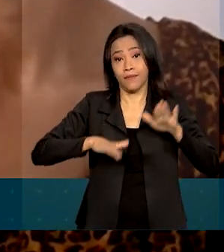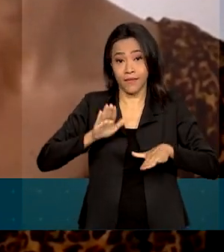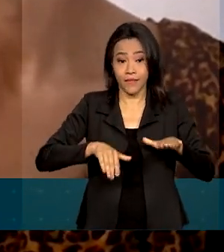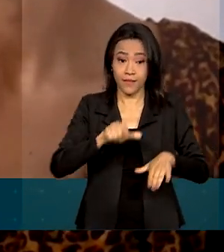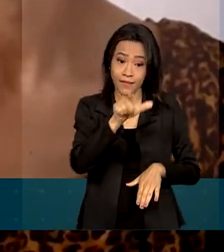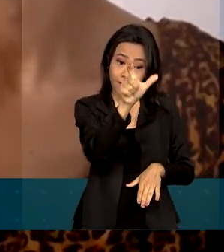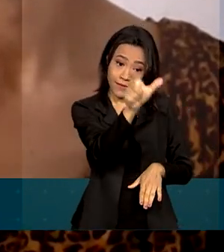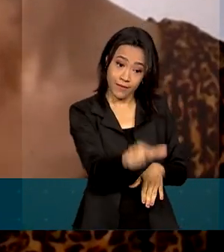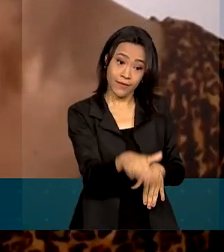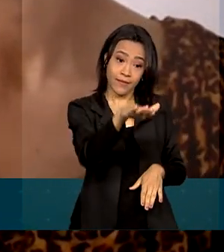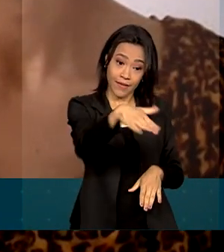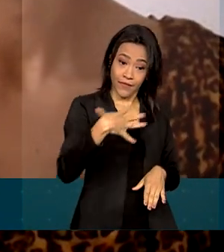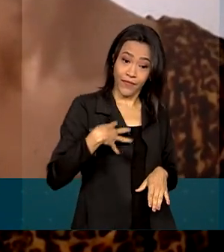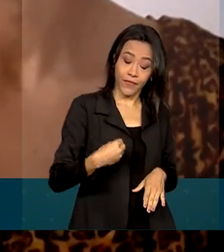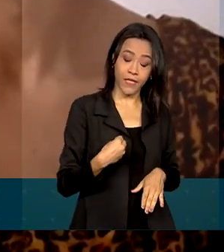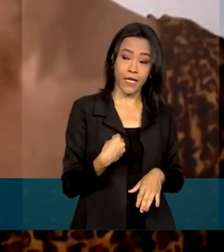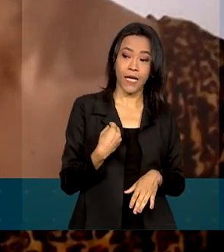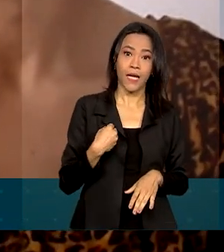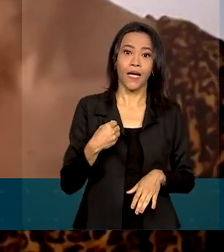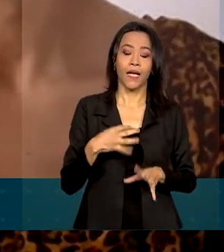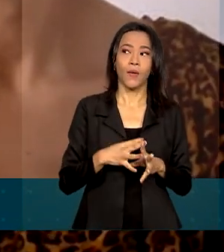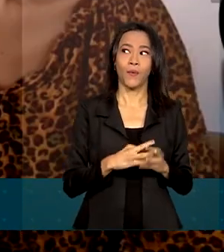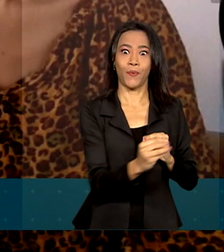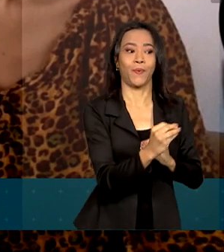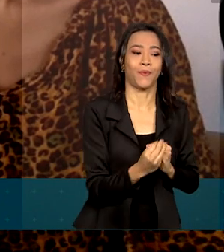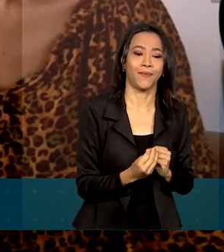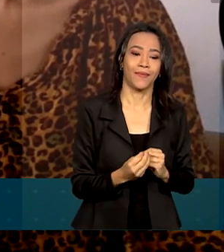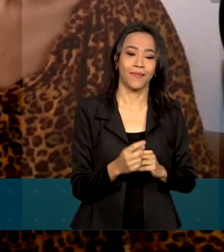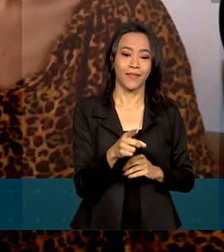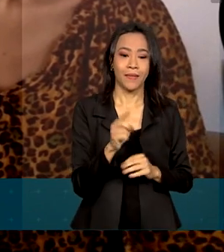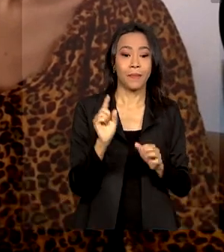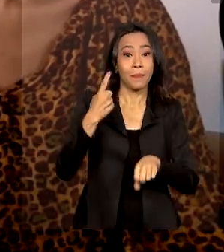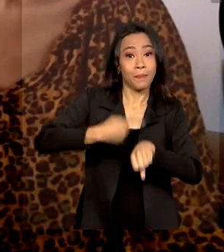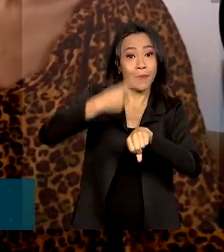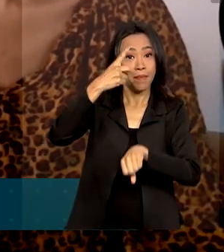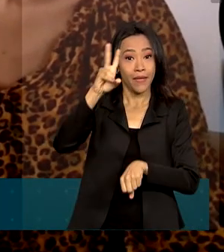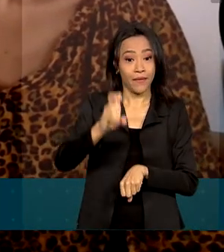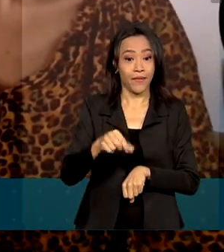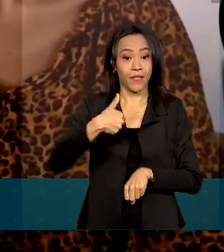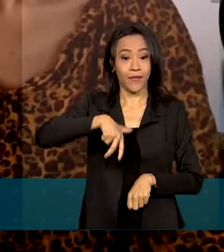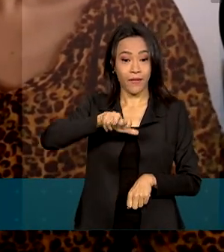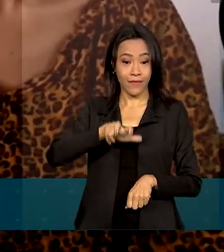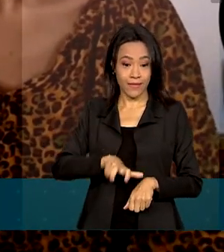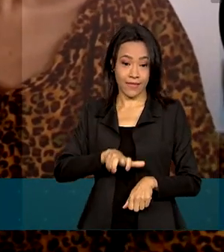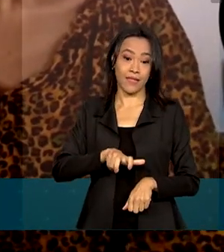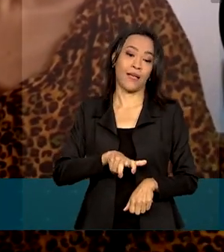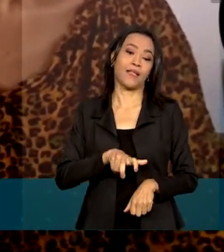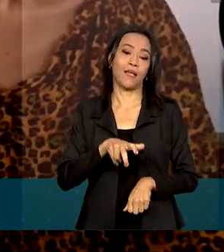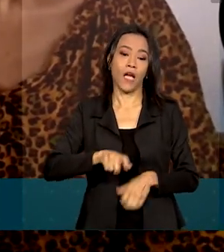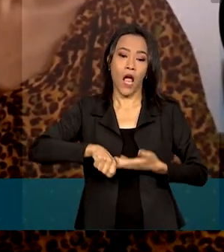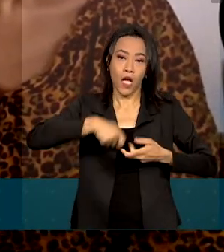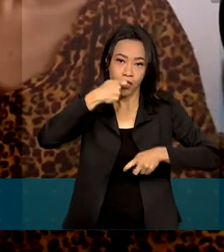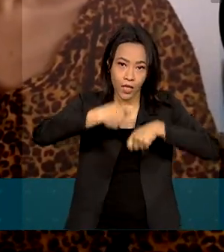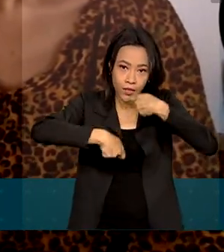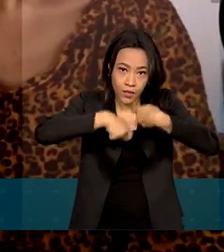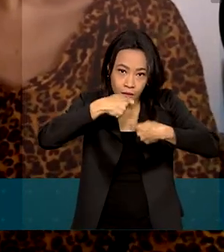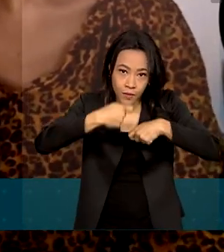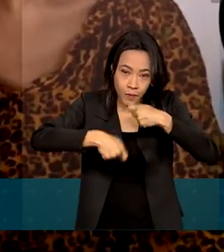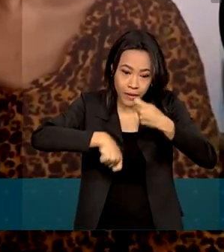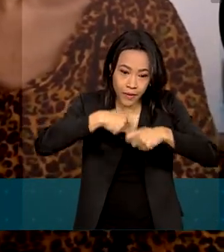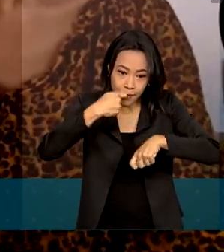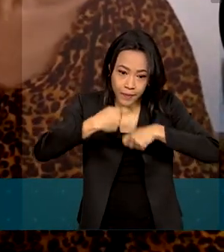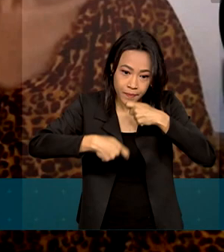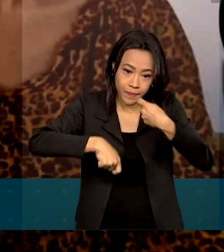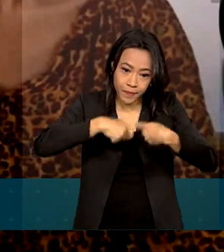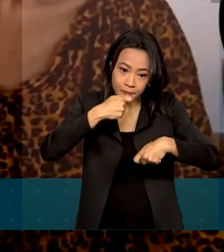a pequena escapa da vigilância dos pais. A primeira vez que eu estava sentada na mesa, comendo, aí